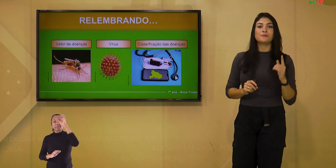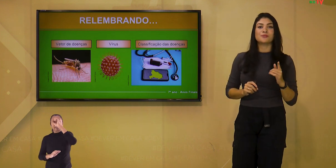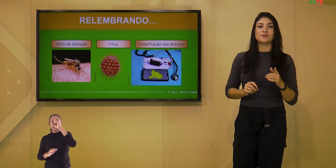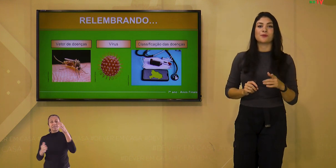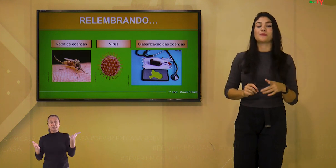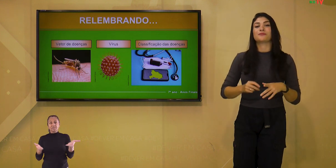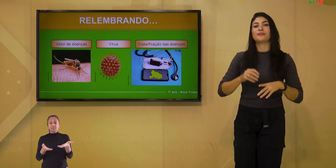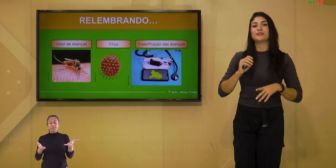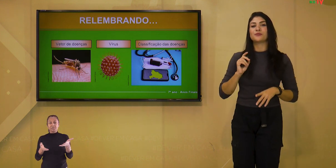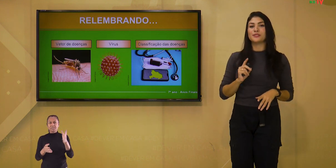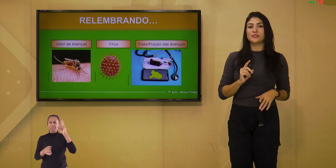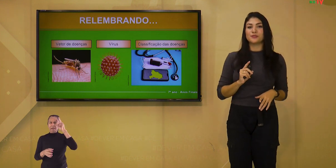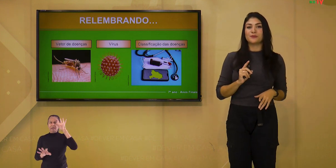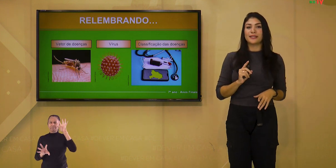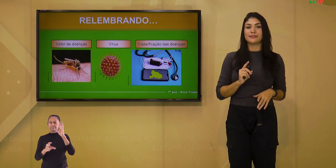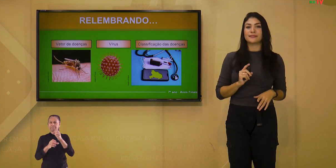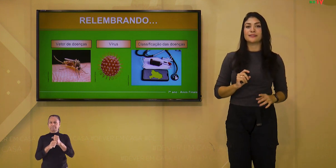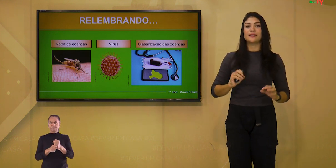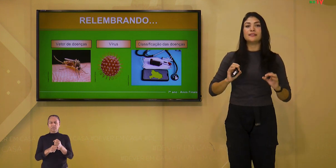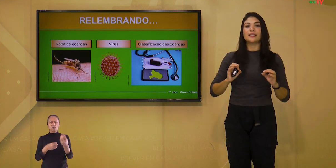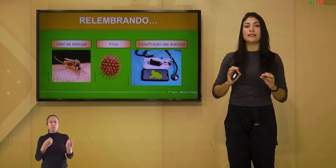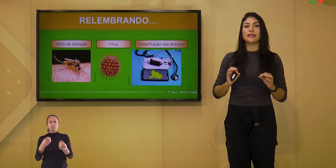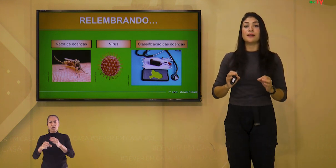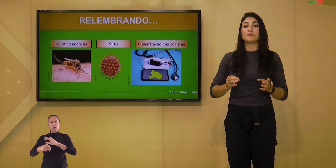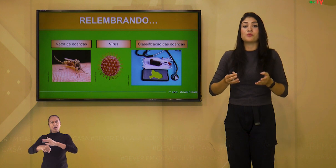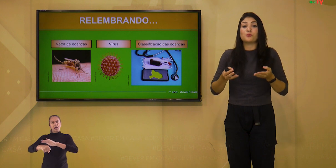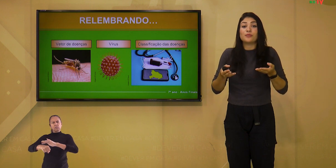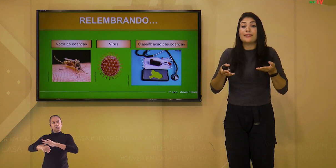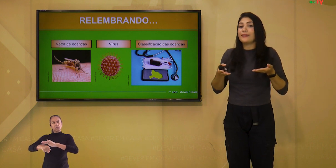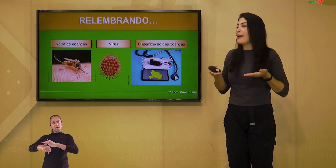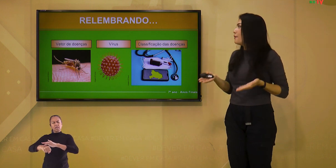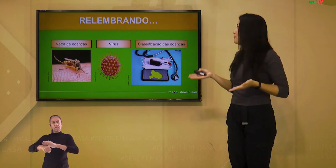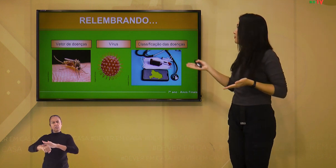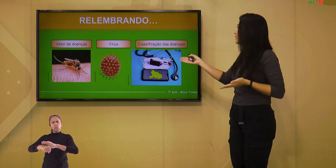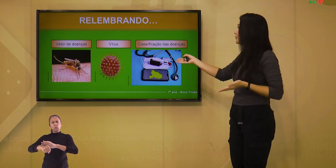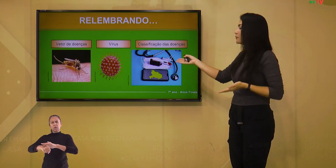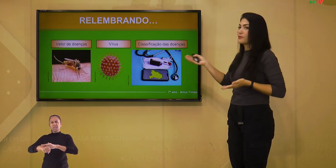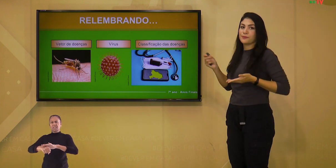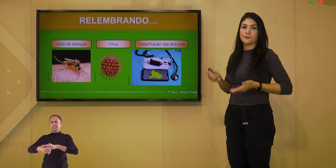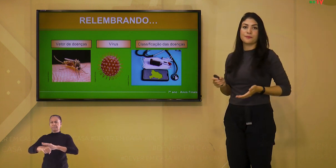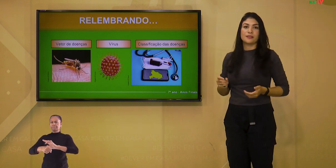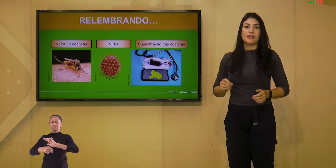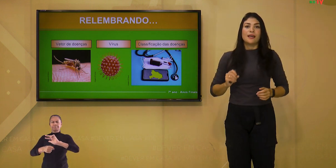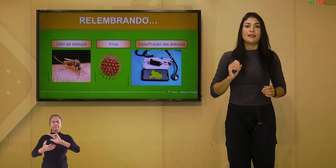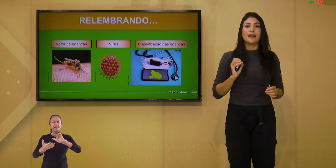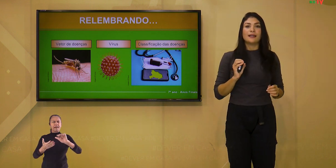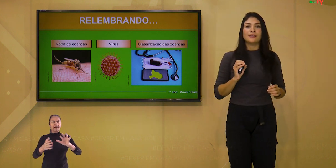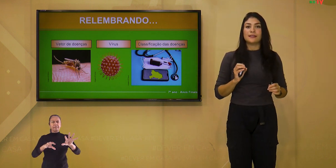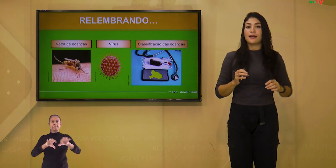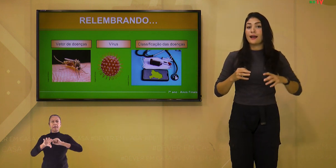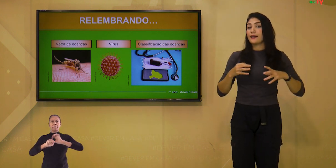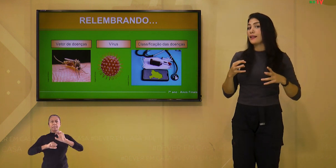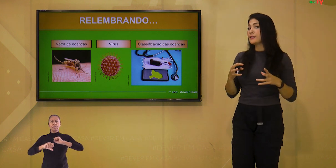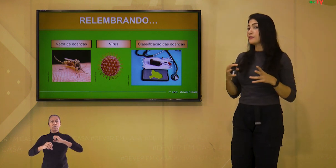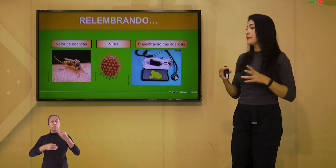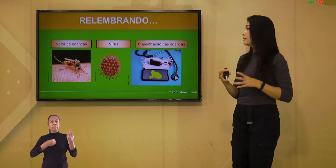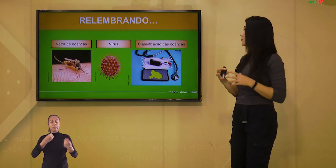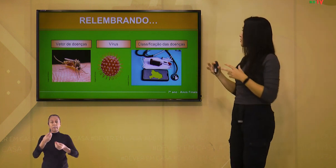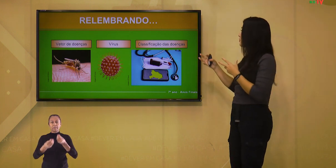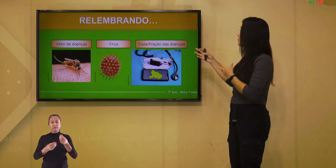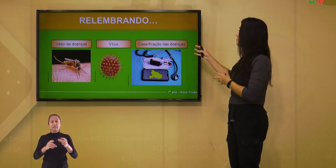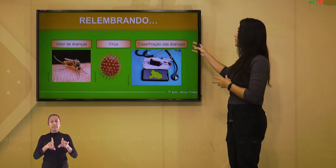Falamos sobre vetores de doenças, entendemos o que é o vírus e ainda a